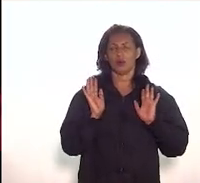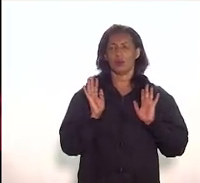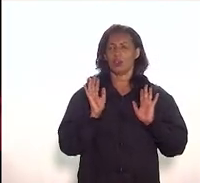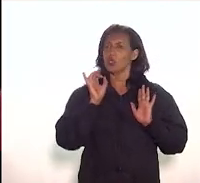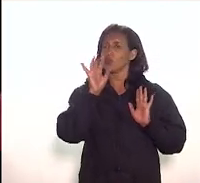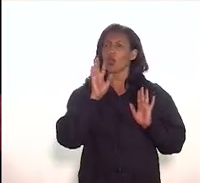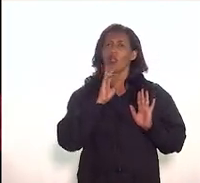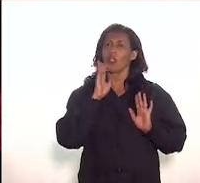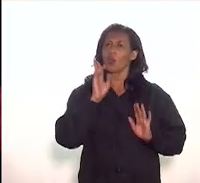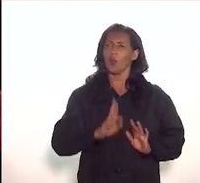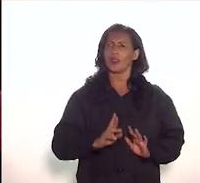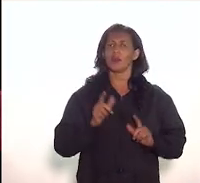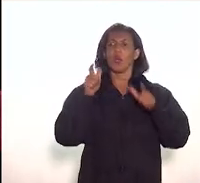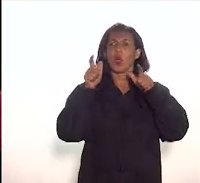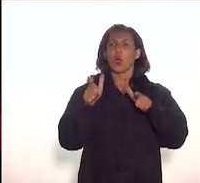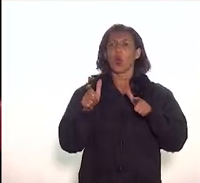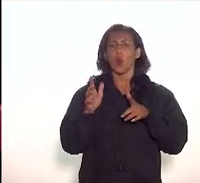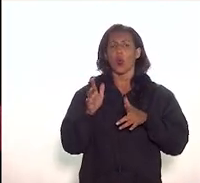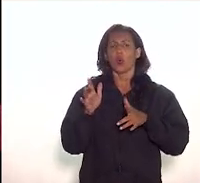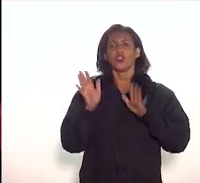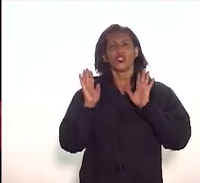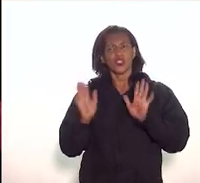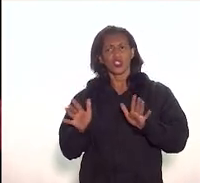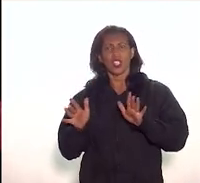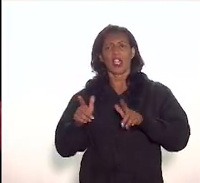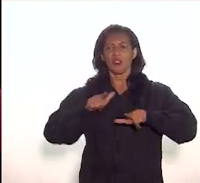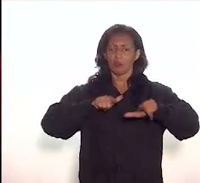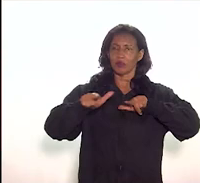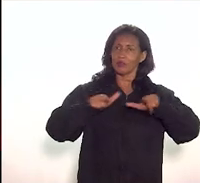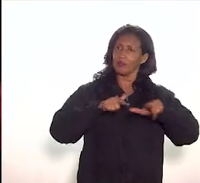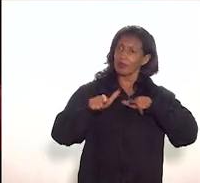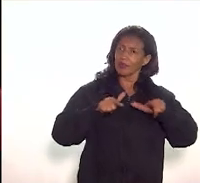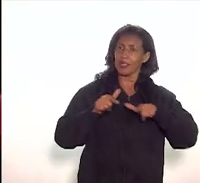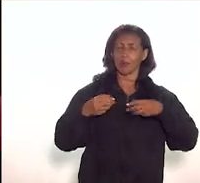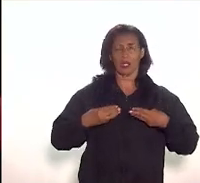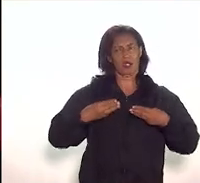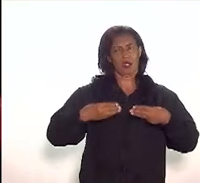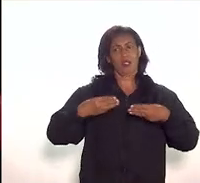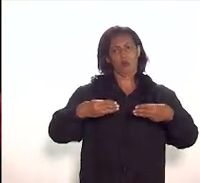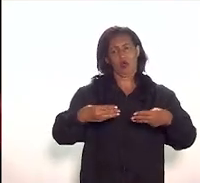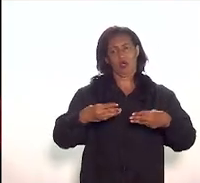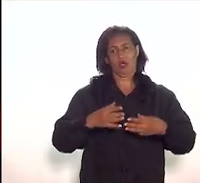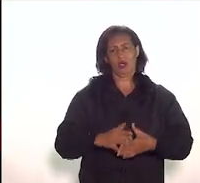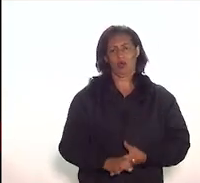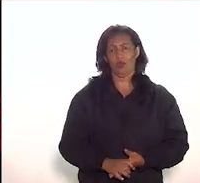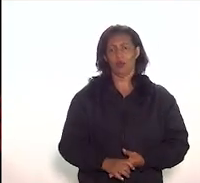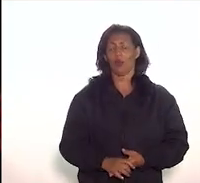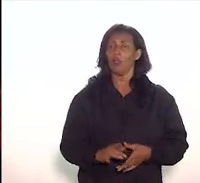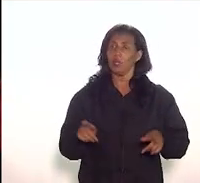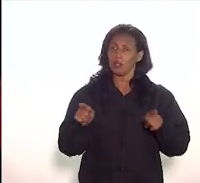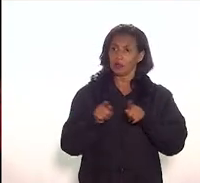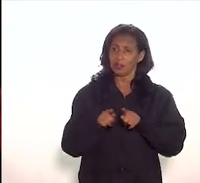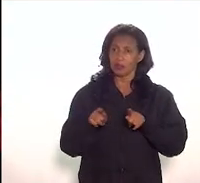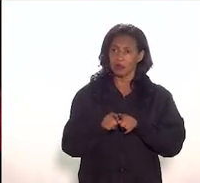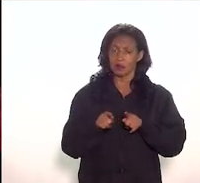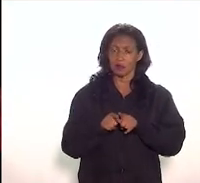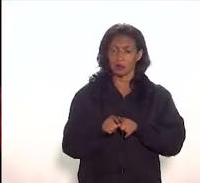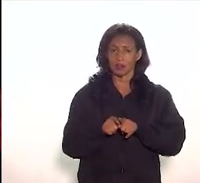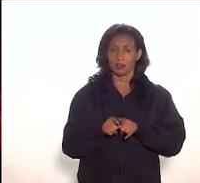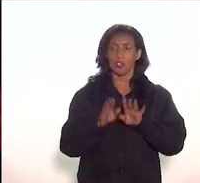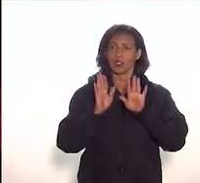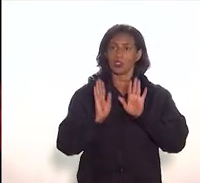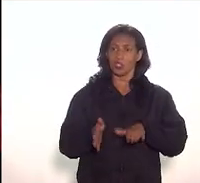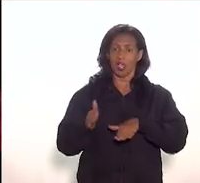reconhecimento onde nasceu já estamos trabalhando nesse museu já estamos trabalhando nesse museu inclusive já foi